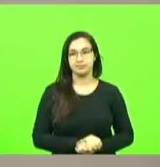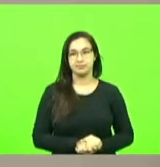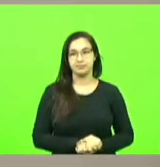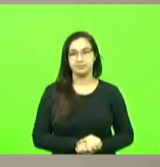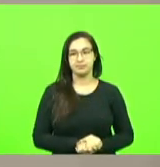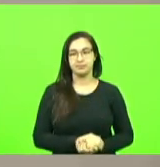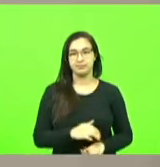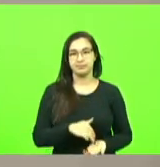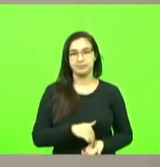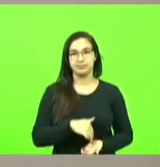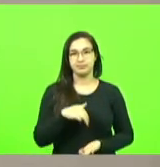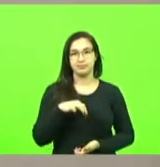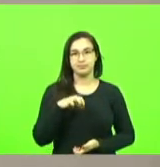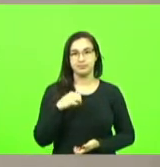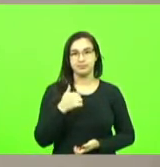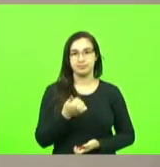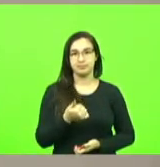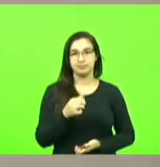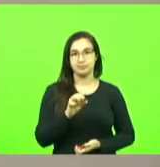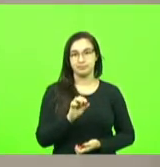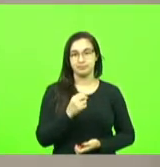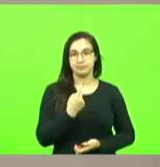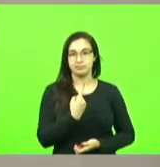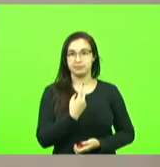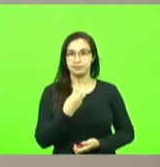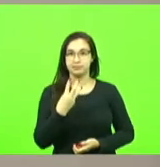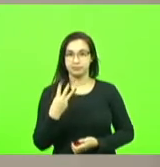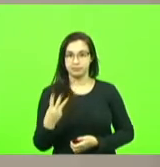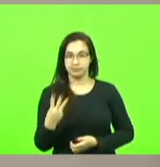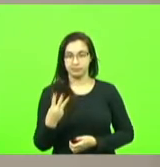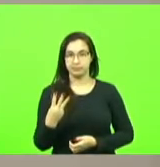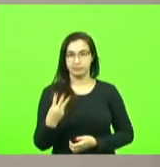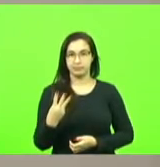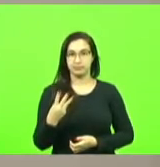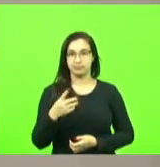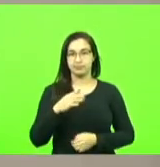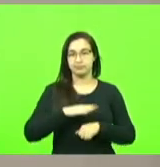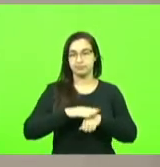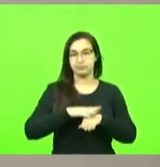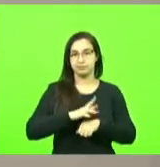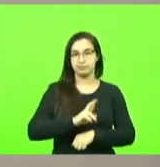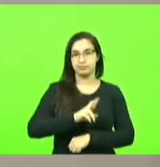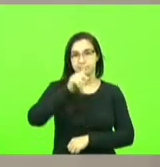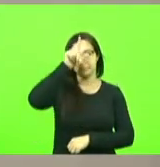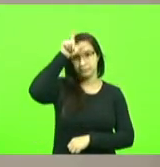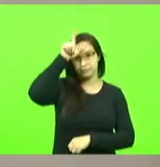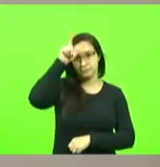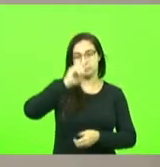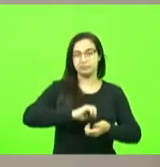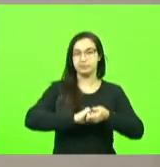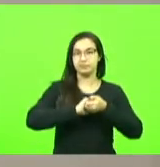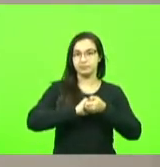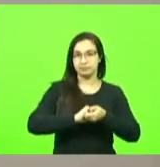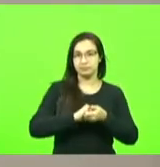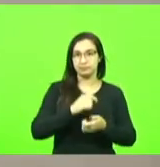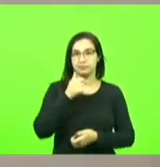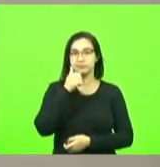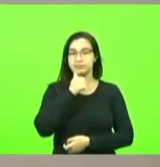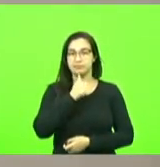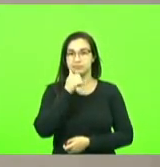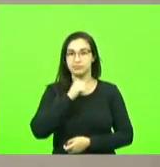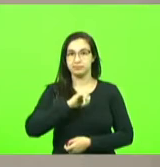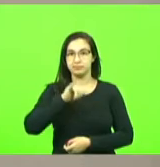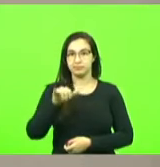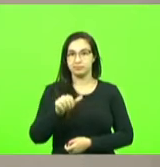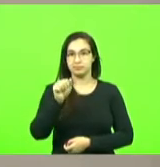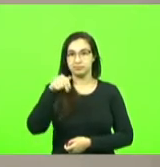moção número 1013 deputado sargento Lima cumprimentando a menina jame dos santos do arte pela sua